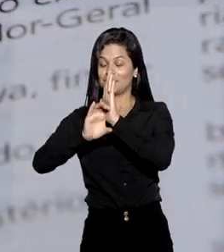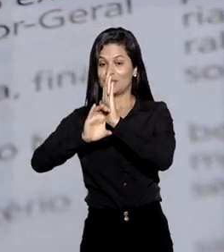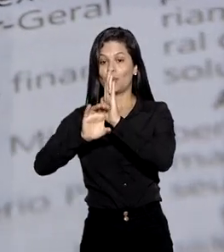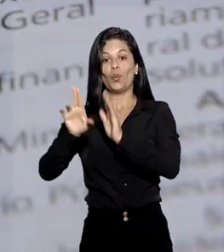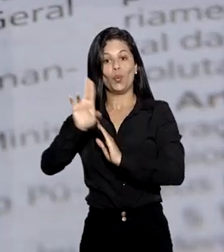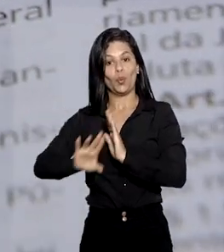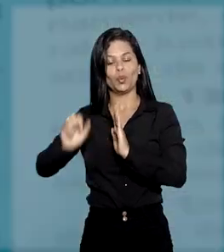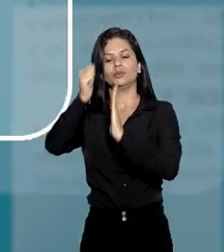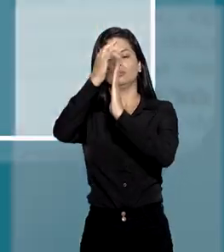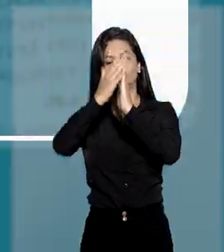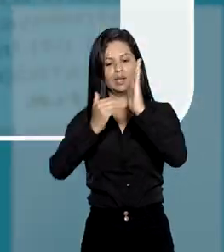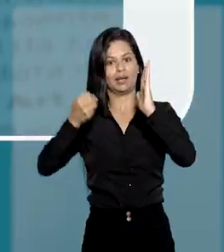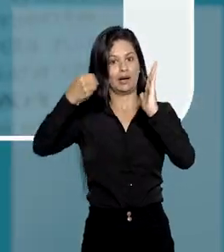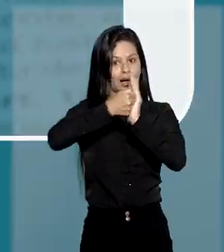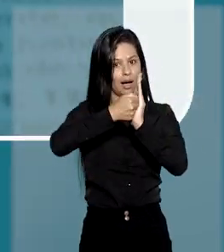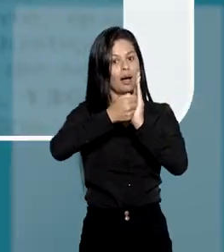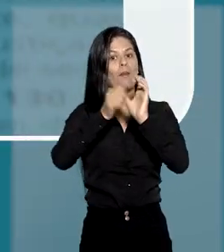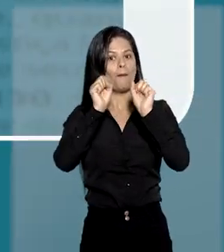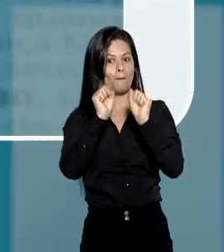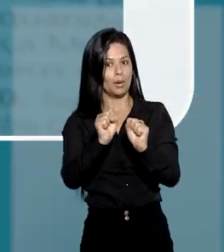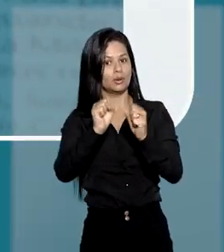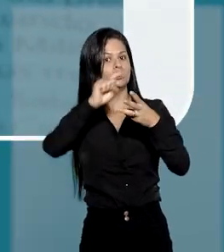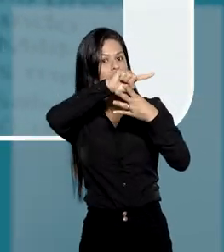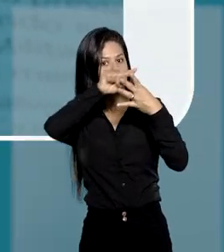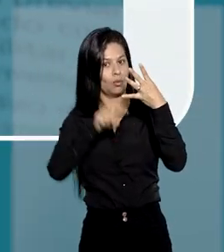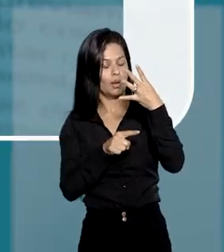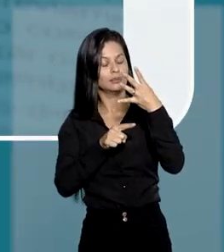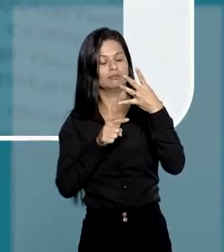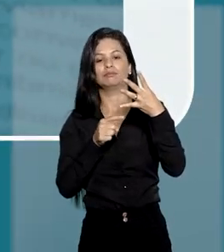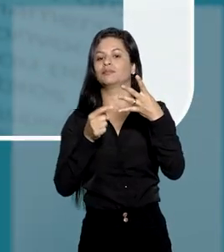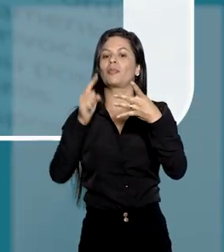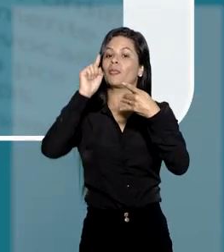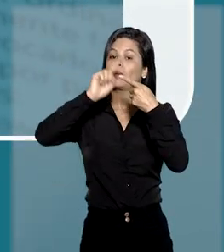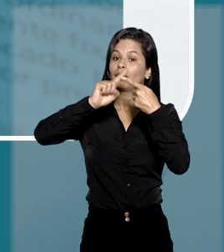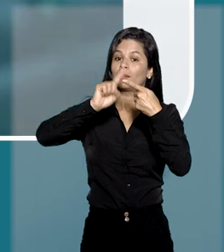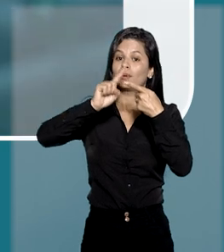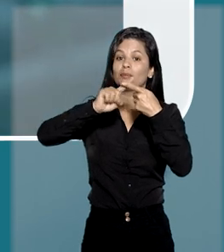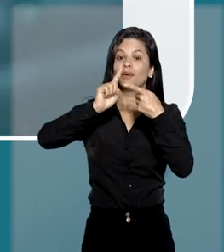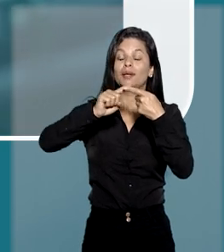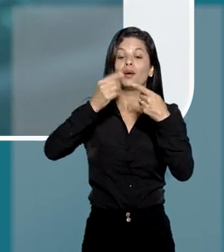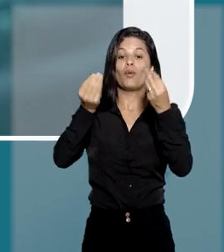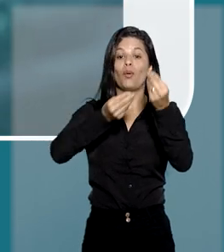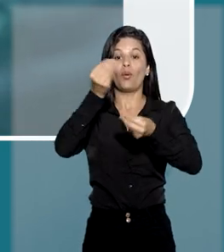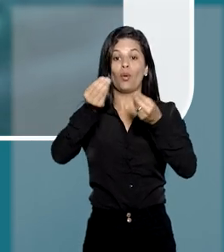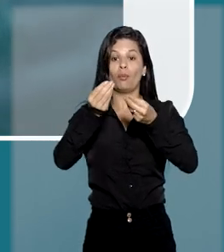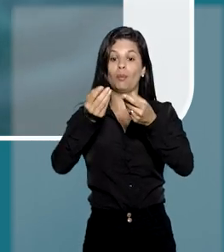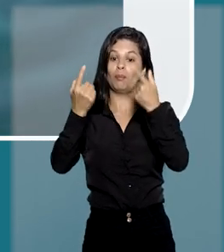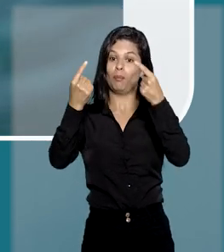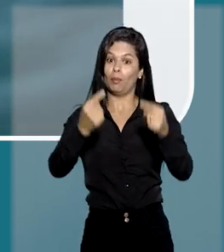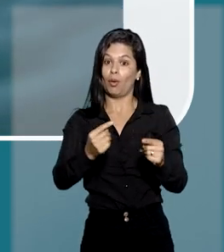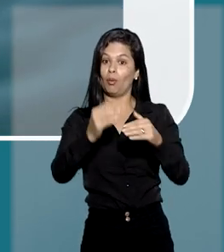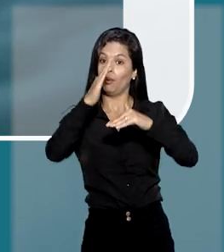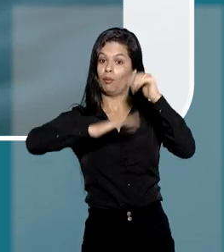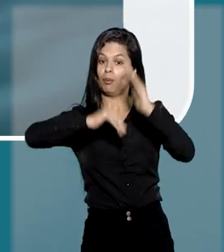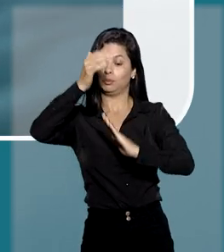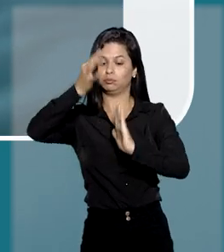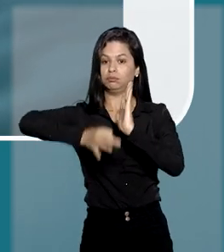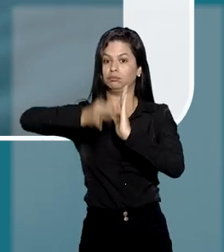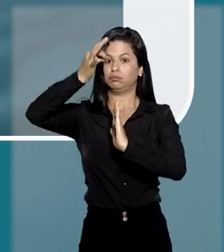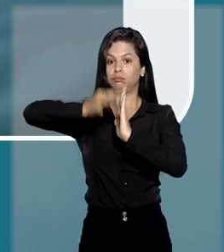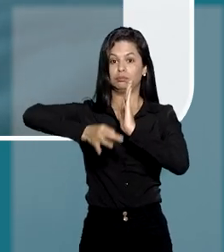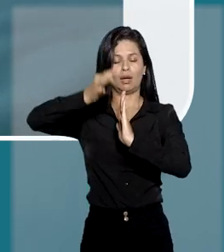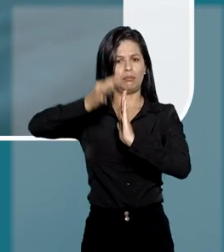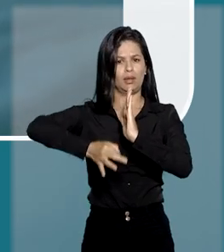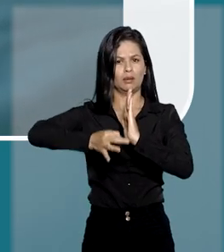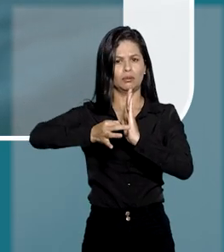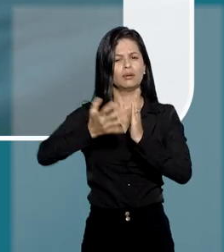reclamação constitucional é cabível em quatro situações. A primeira é por violação de competência do tribunal.